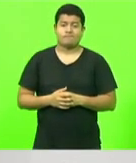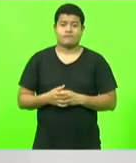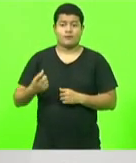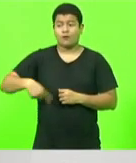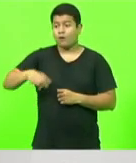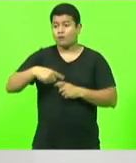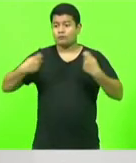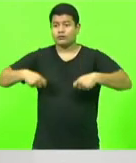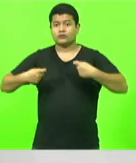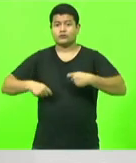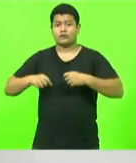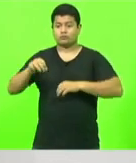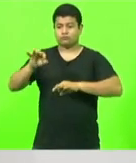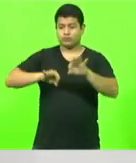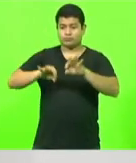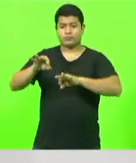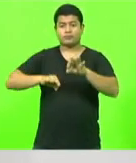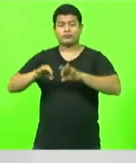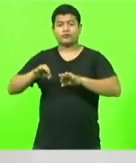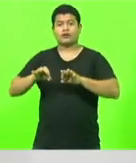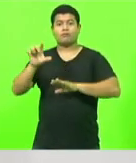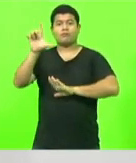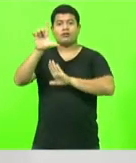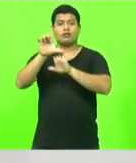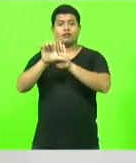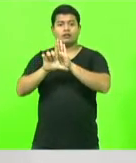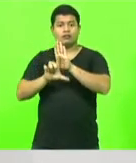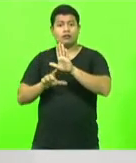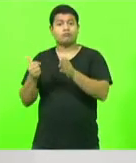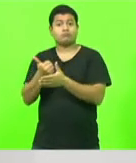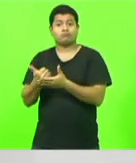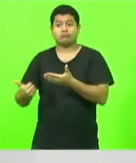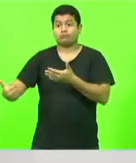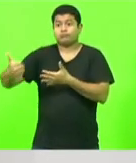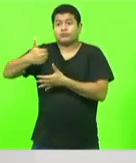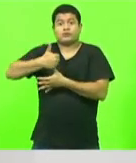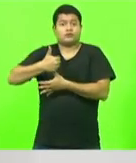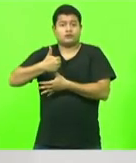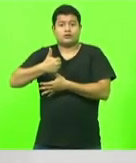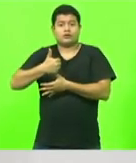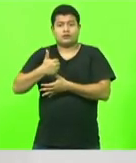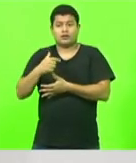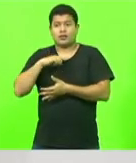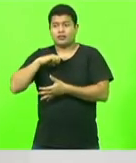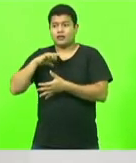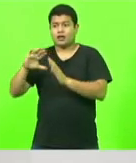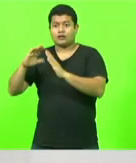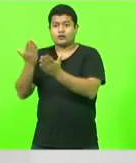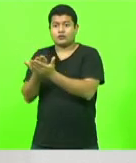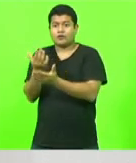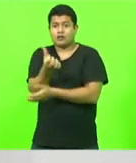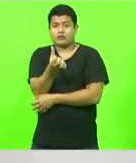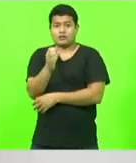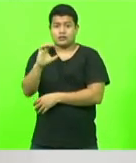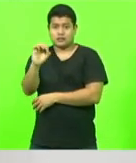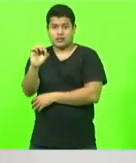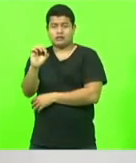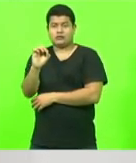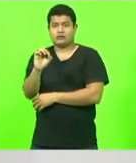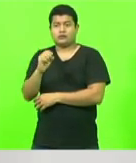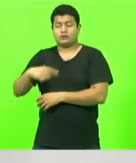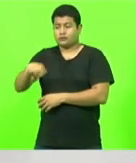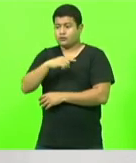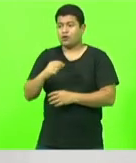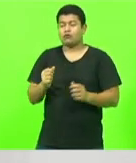lista de prioridades. Listamos 60 escolas e fomos bater na porta da sede